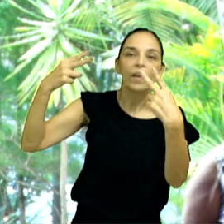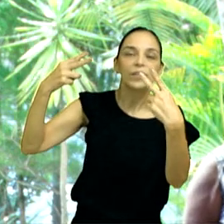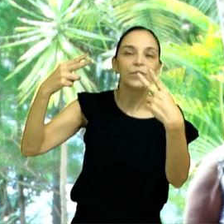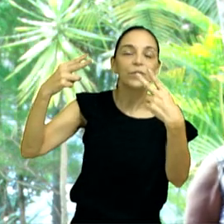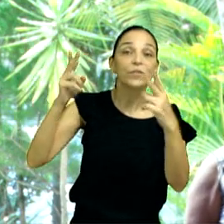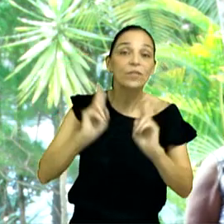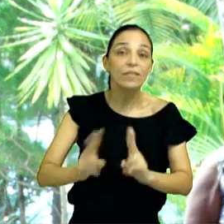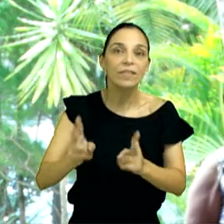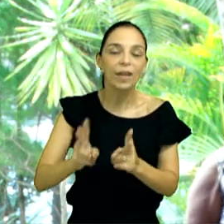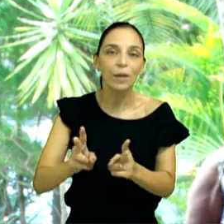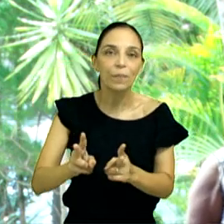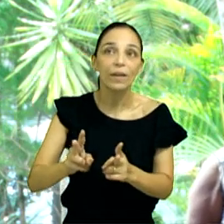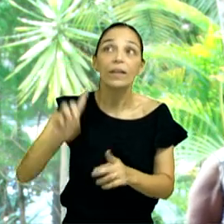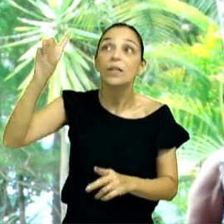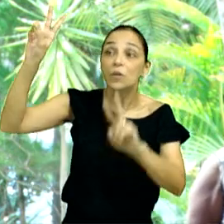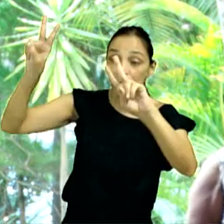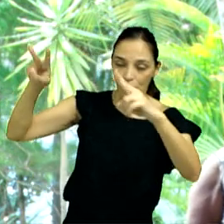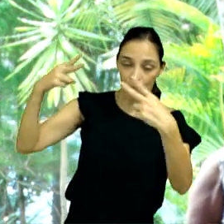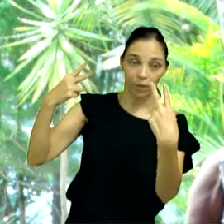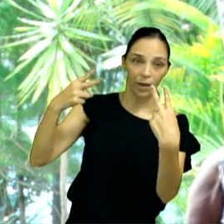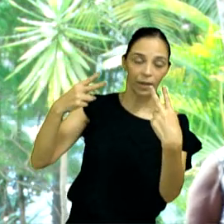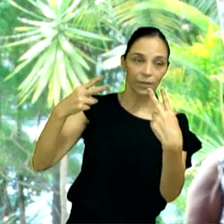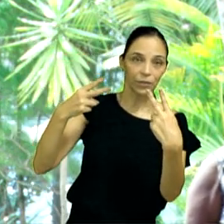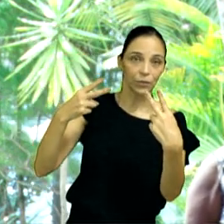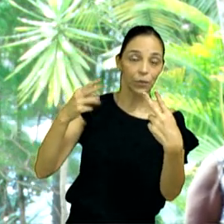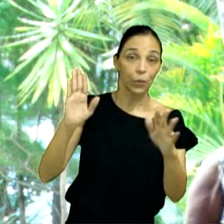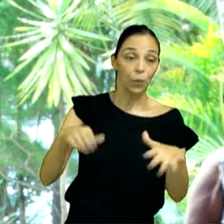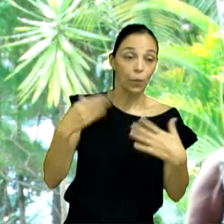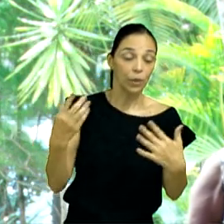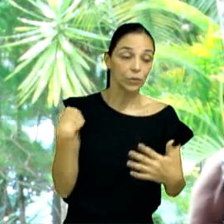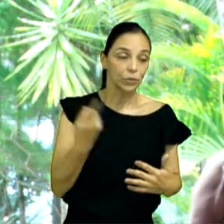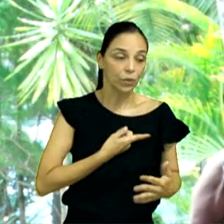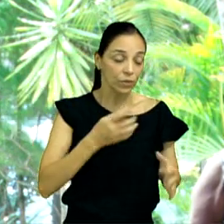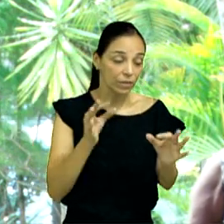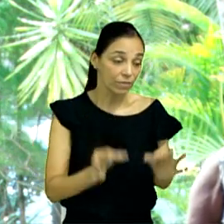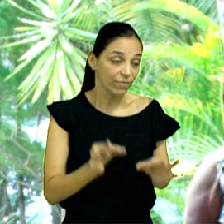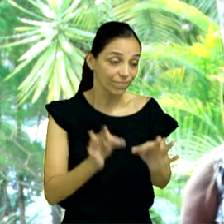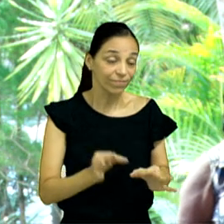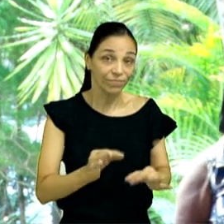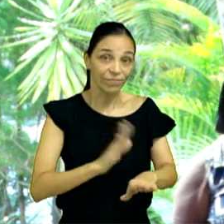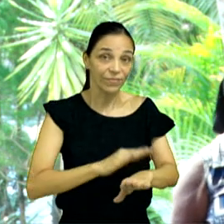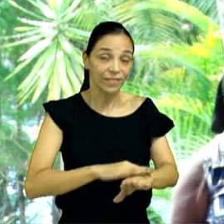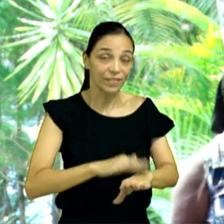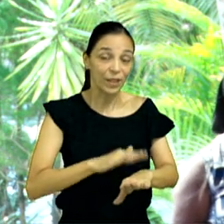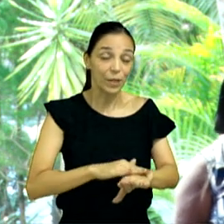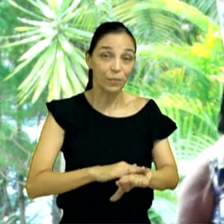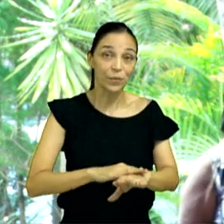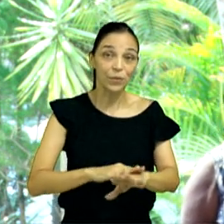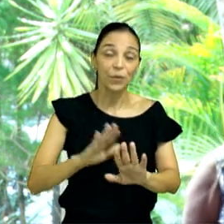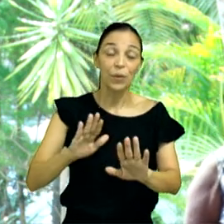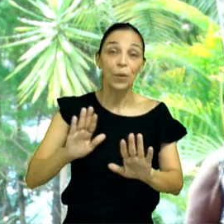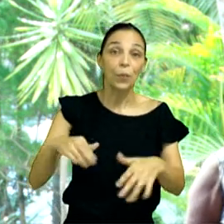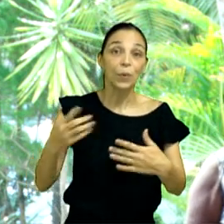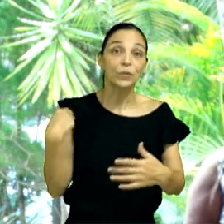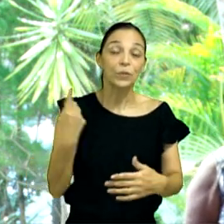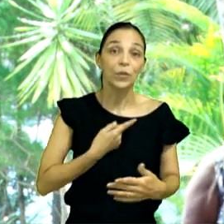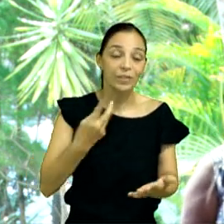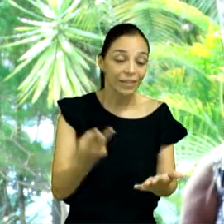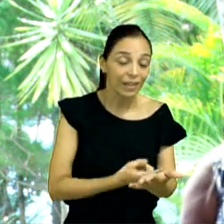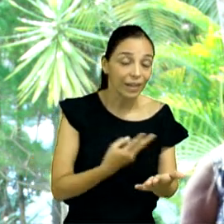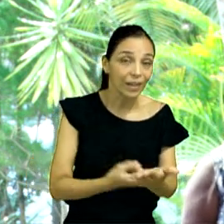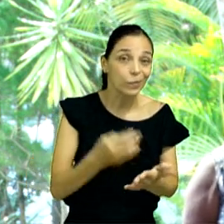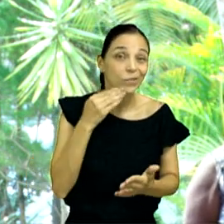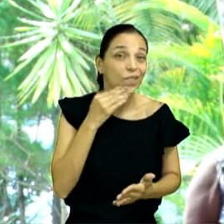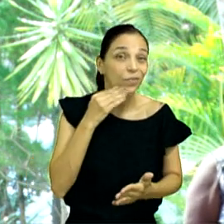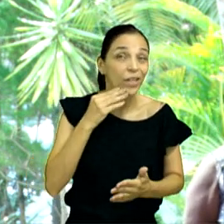os acertos, e os erros, os pecados, Ele é onipresente, Ele está em todos os lugares, não é disso que nós estamos falando, nós estamos